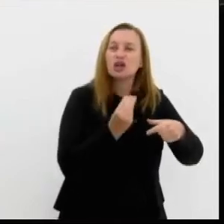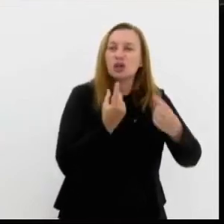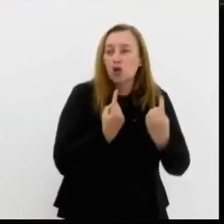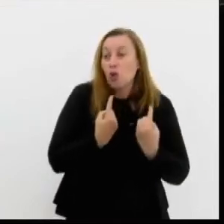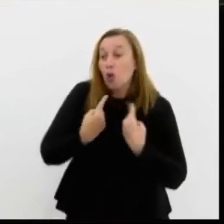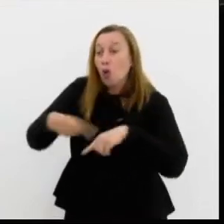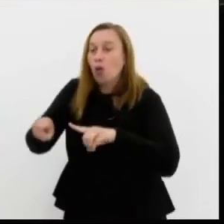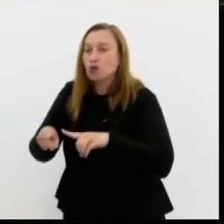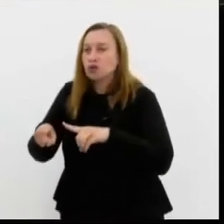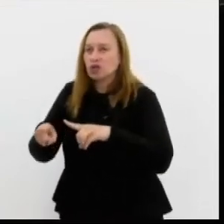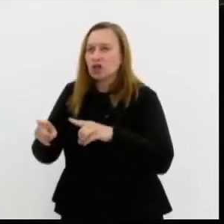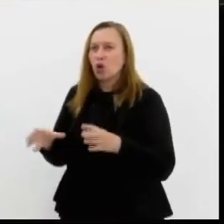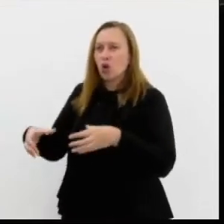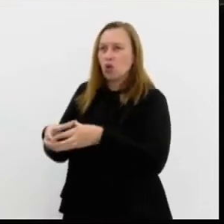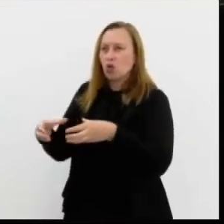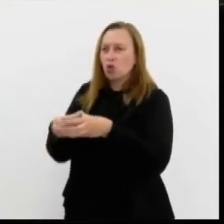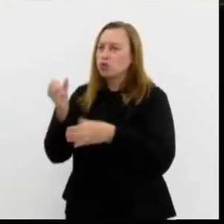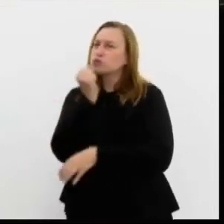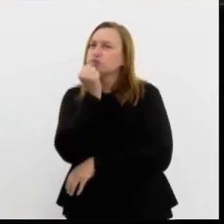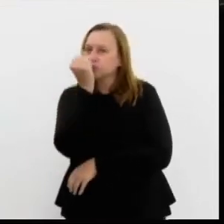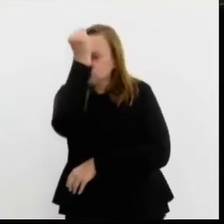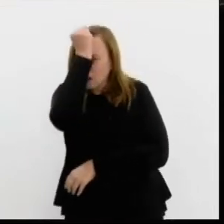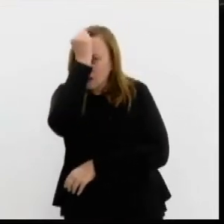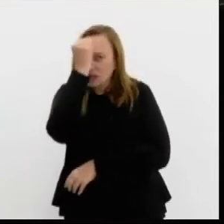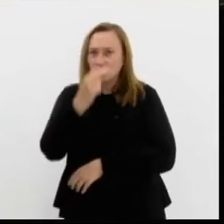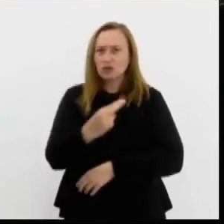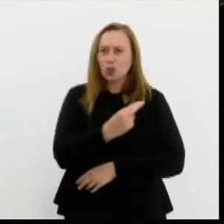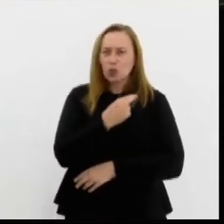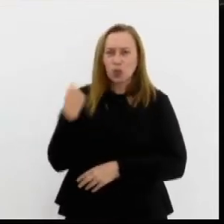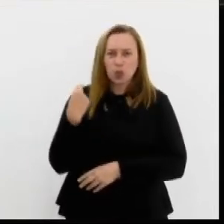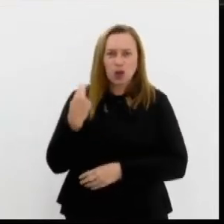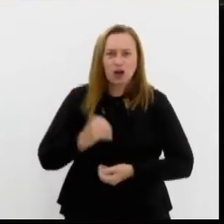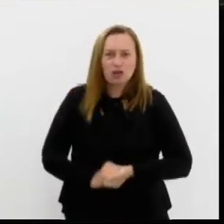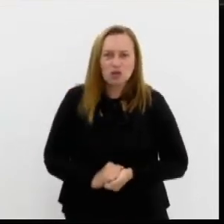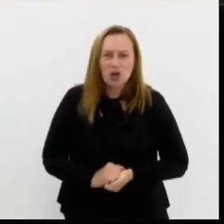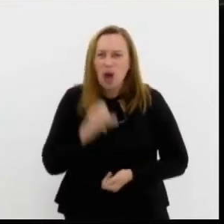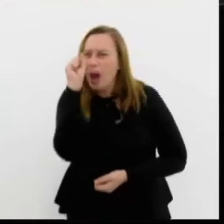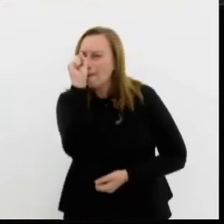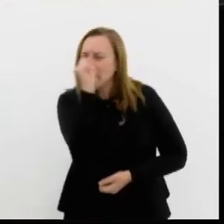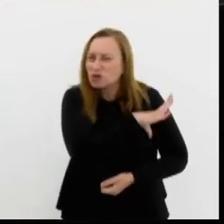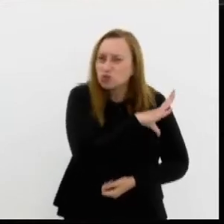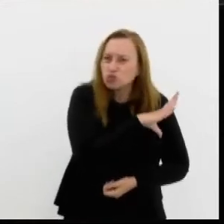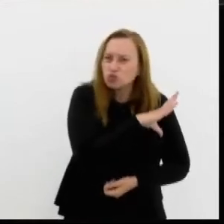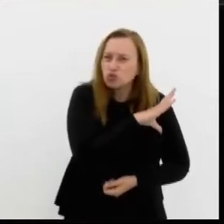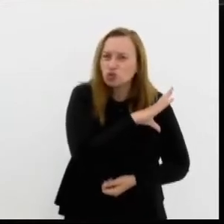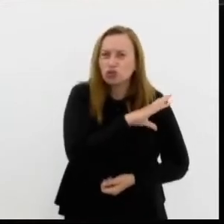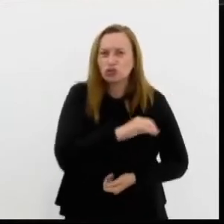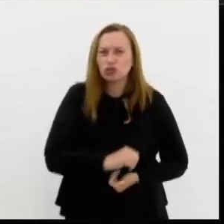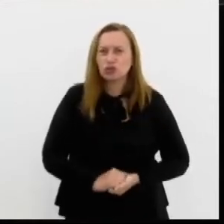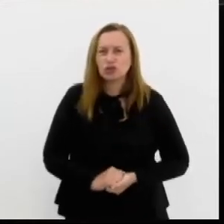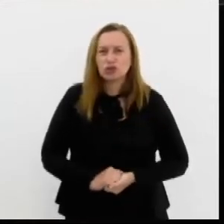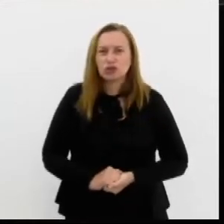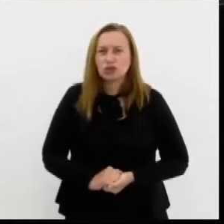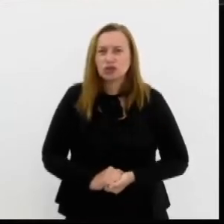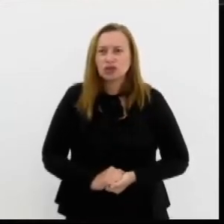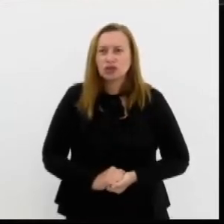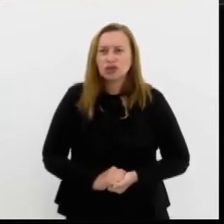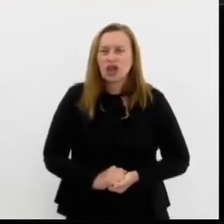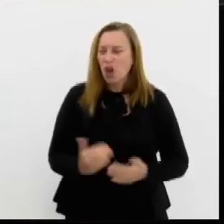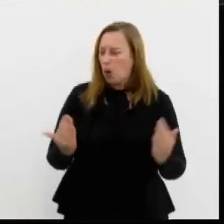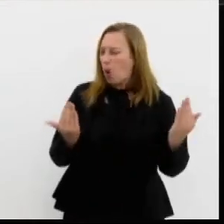Ramaz ao holocausto é um absurdo completo, é uma